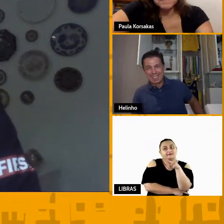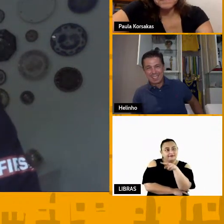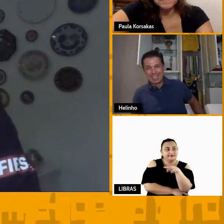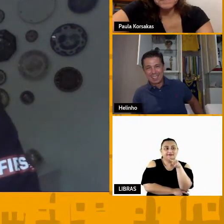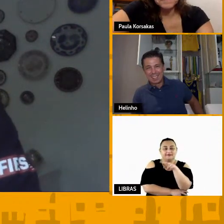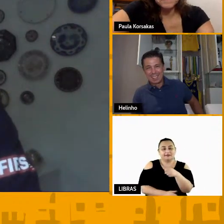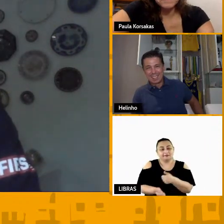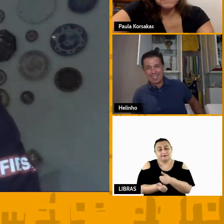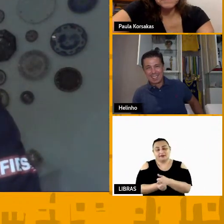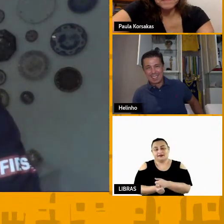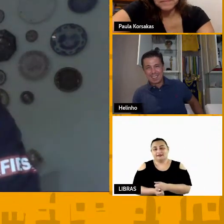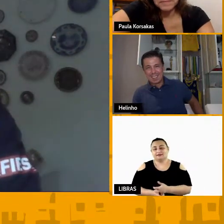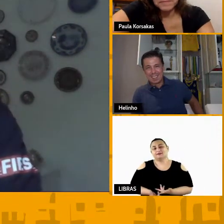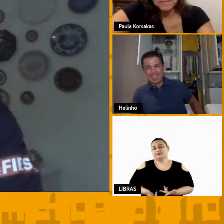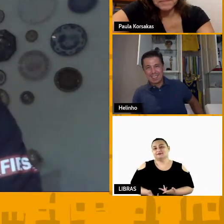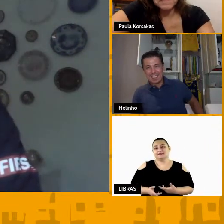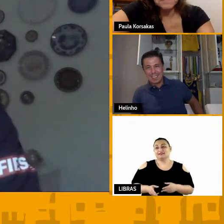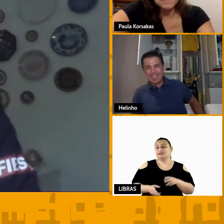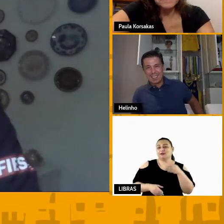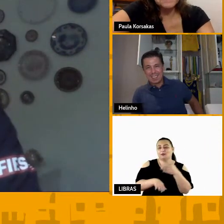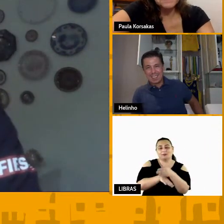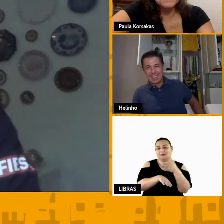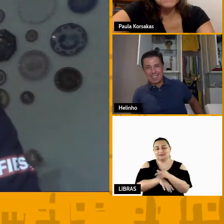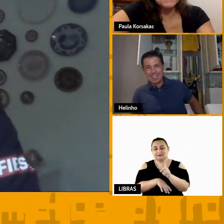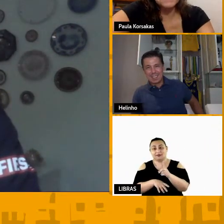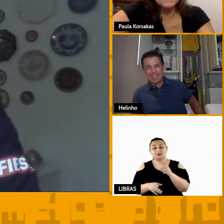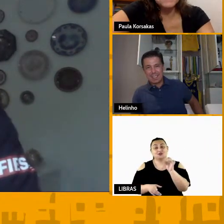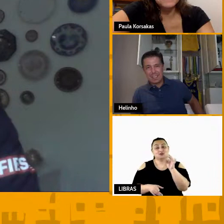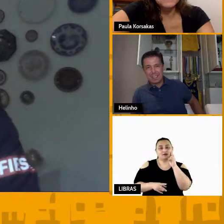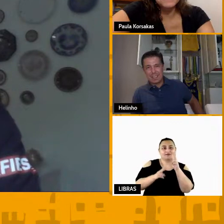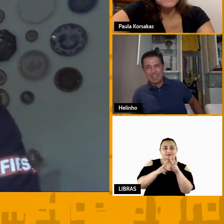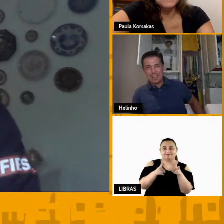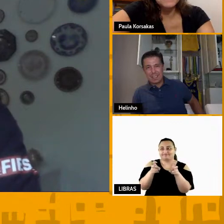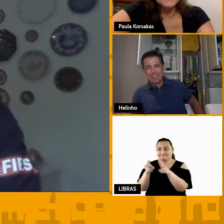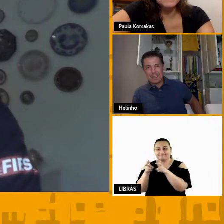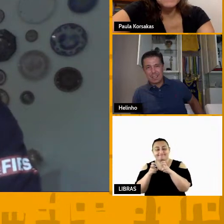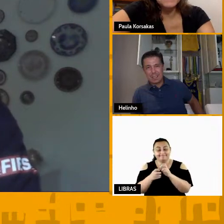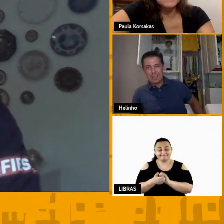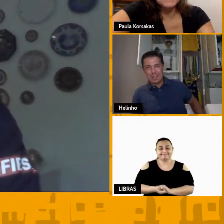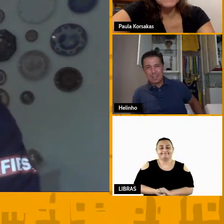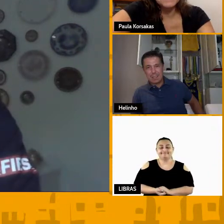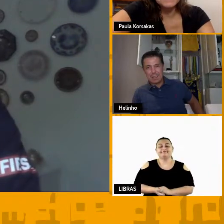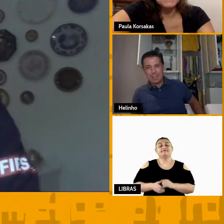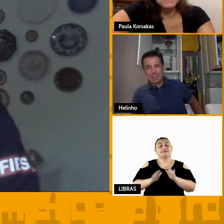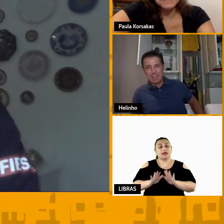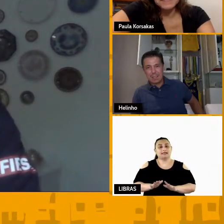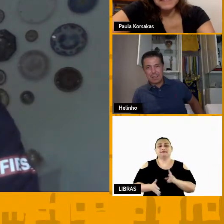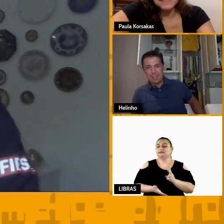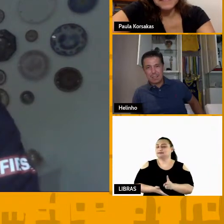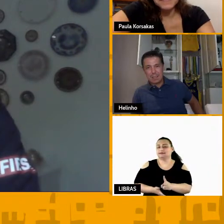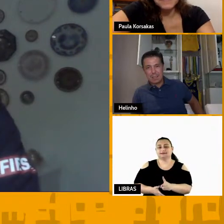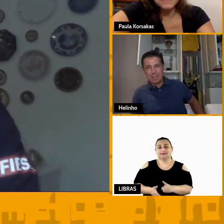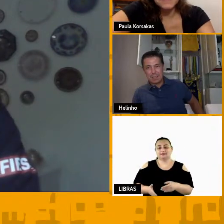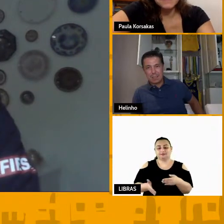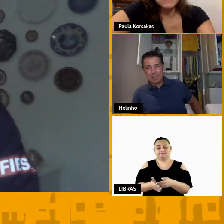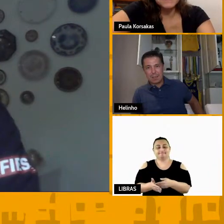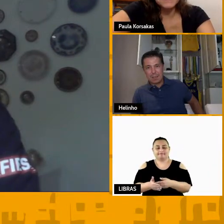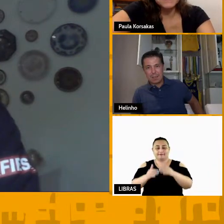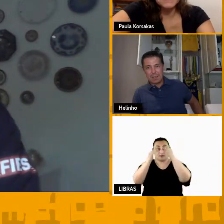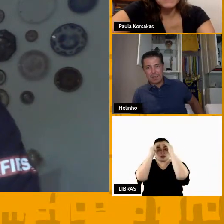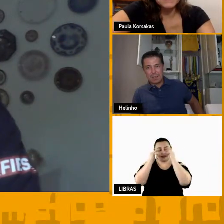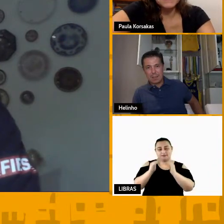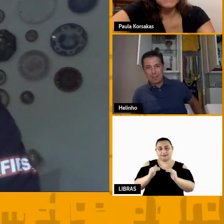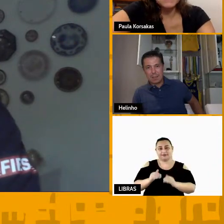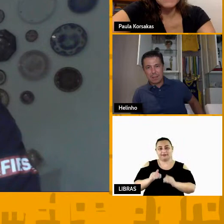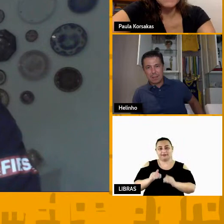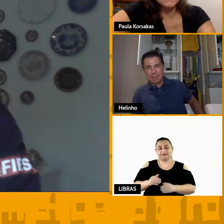gente ali eles não gostam muito então vai nesses parâmetros também mas sempre seguindo a linha do respeito um